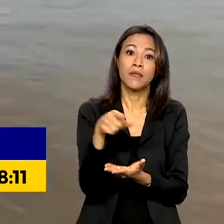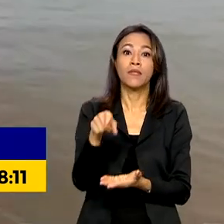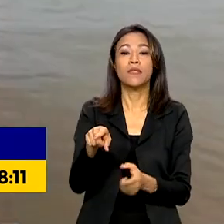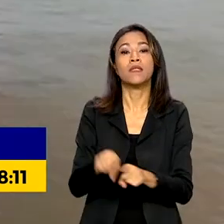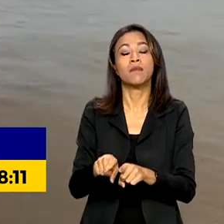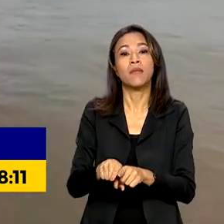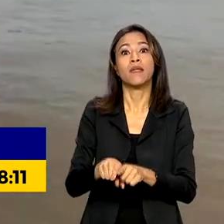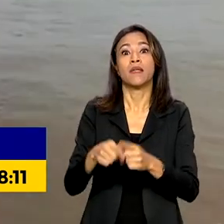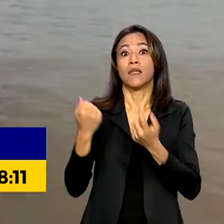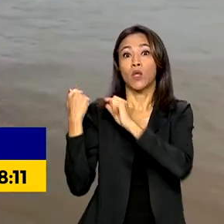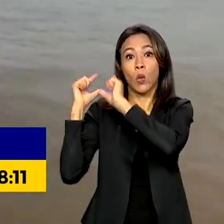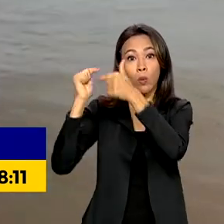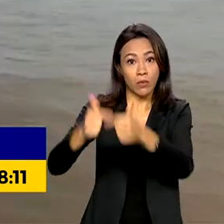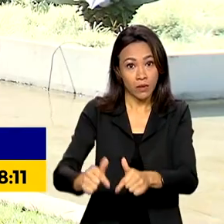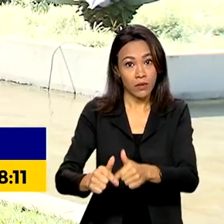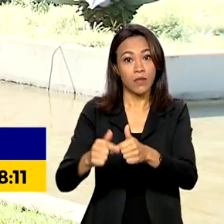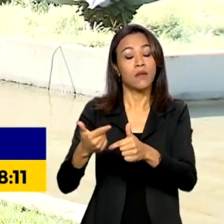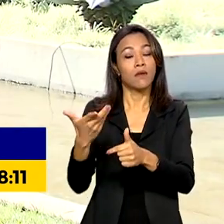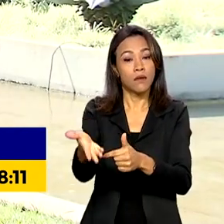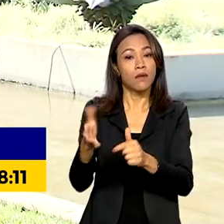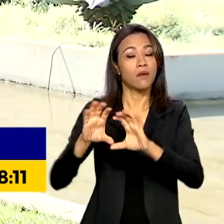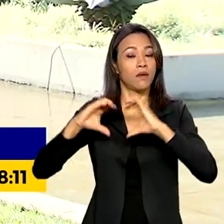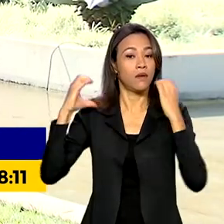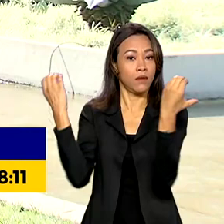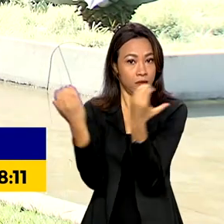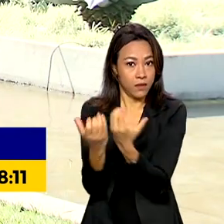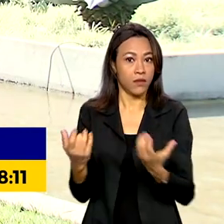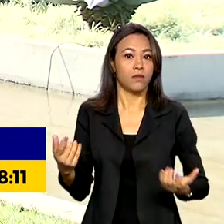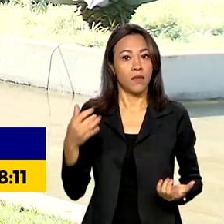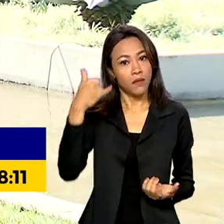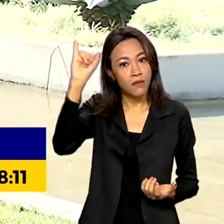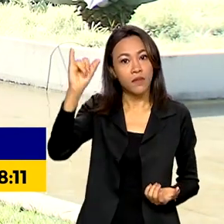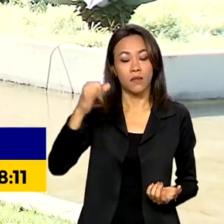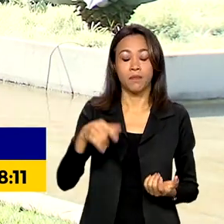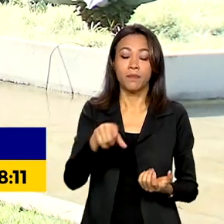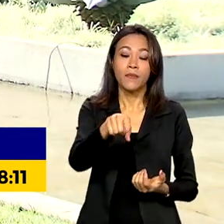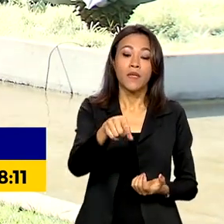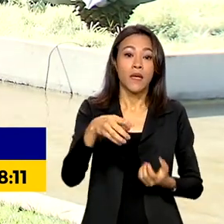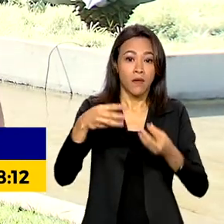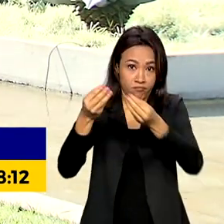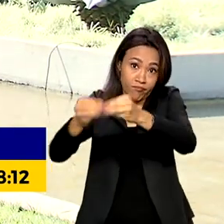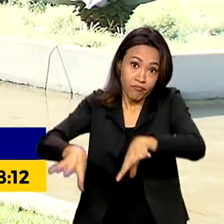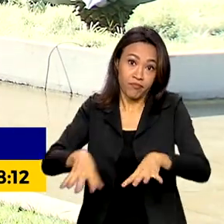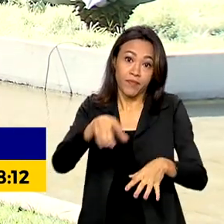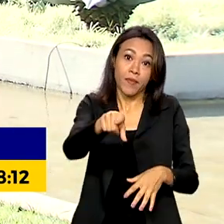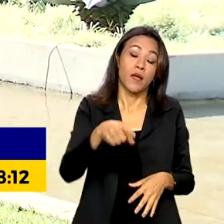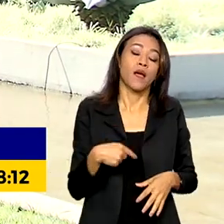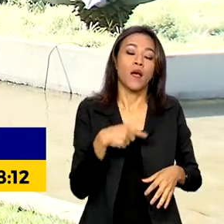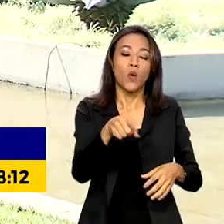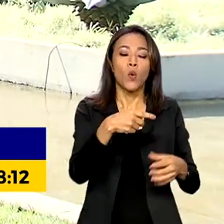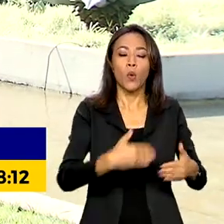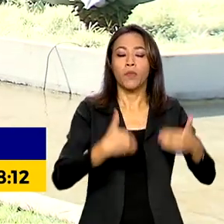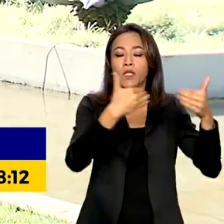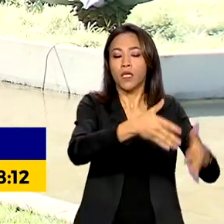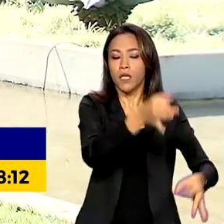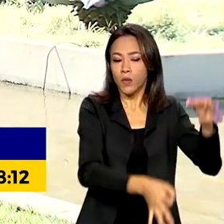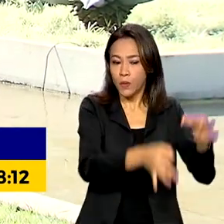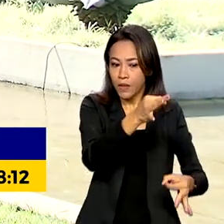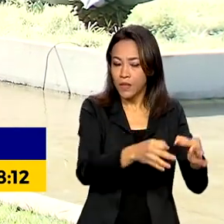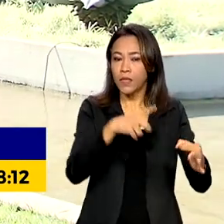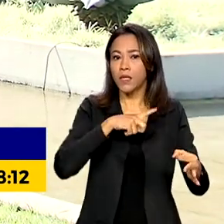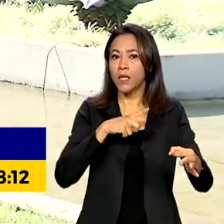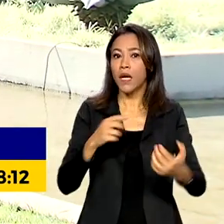comunidades tradicionais. Ministérios da Justiça e dos povos indígenas unem esforços com outras